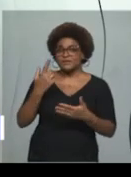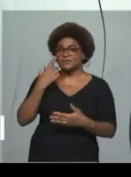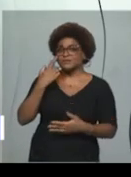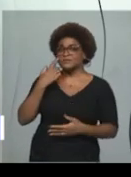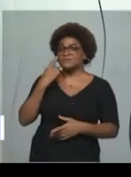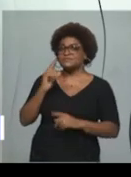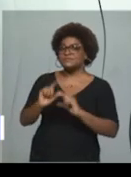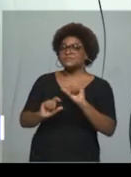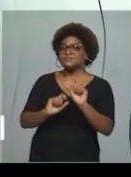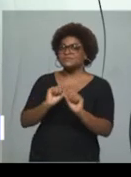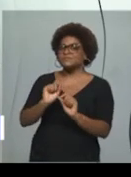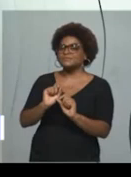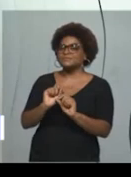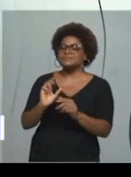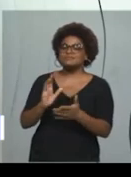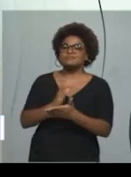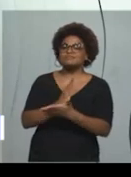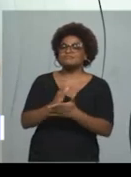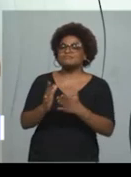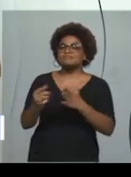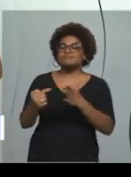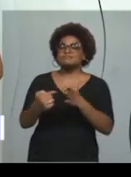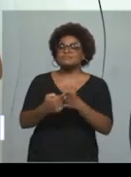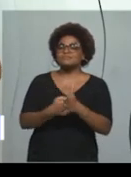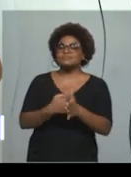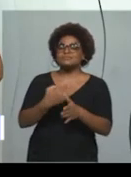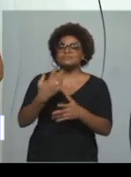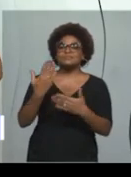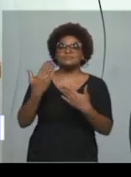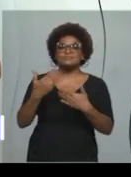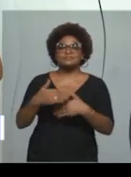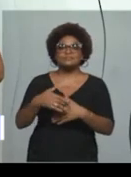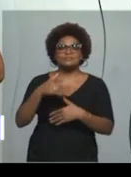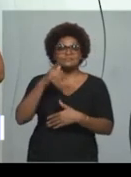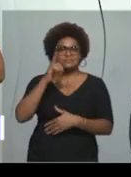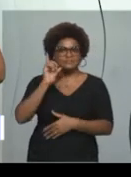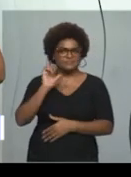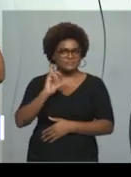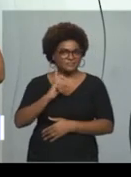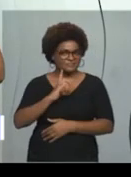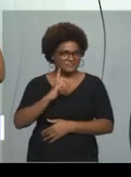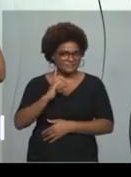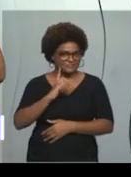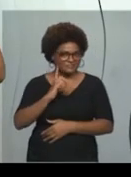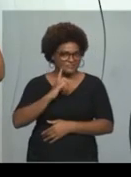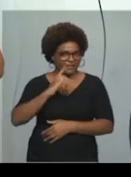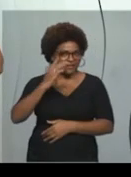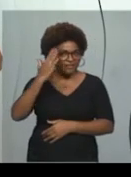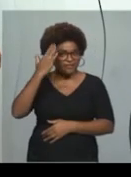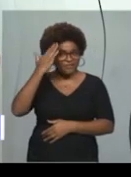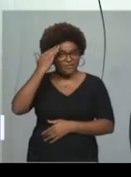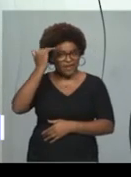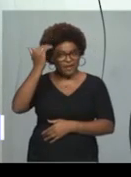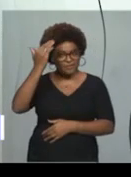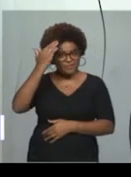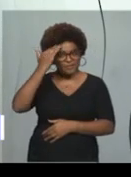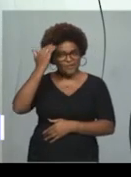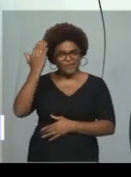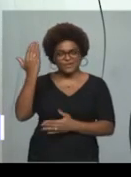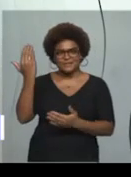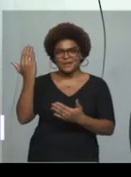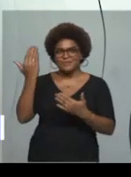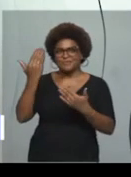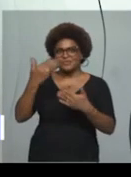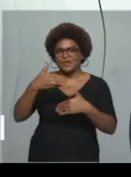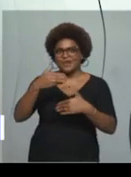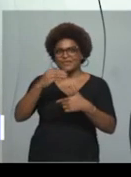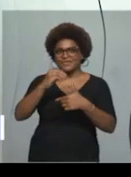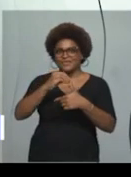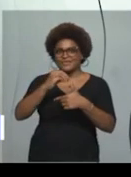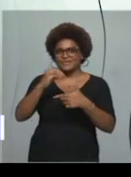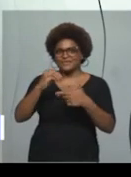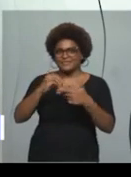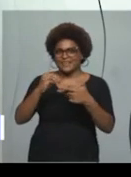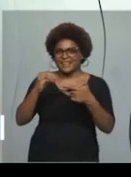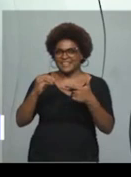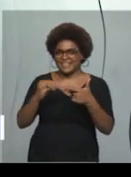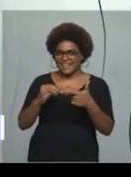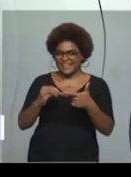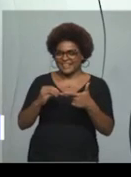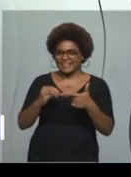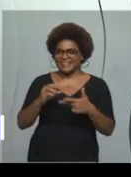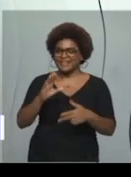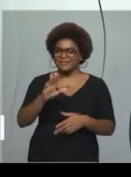questões de provas anteriores, né? Da famosa prova do Enem. Mas antes eu quero me apresentar.